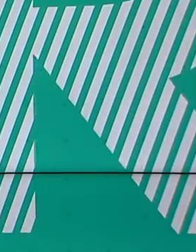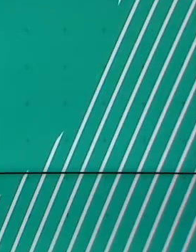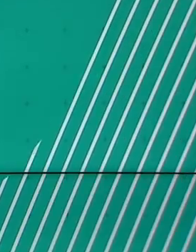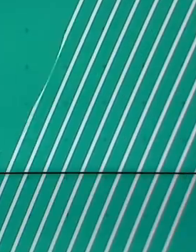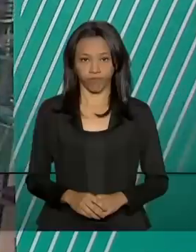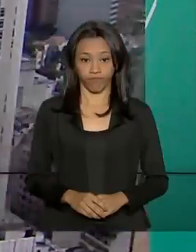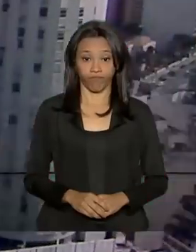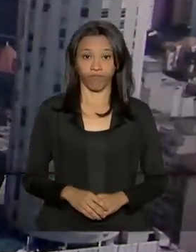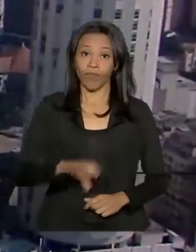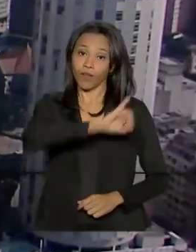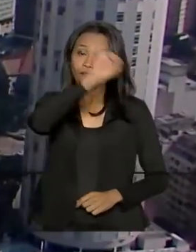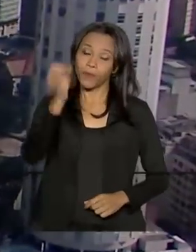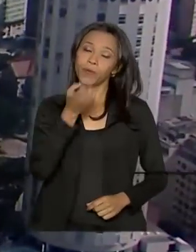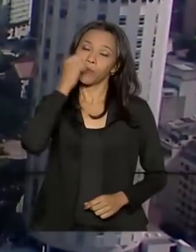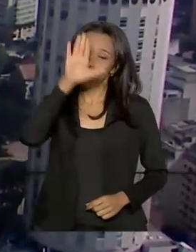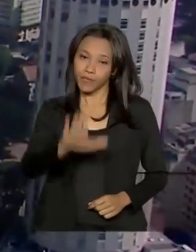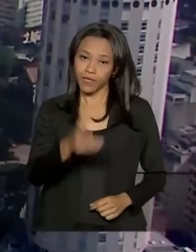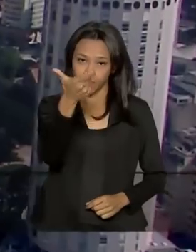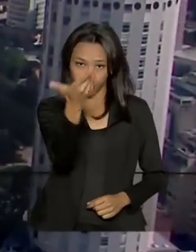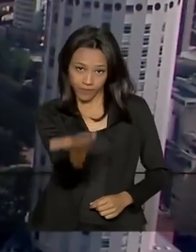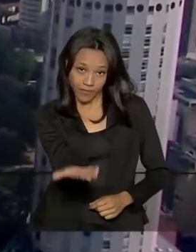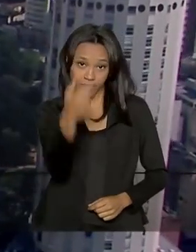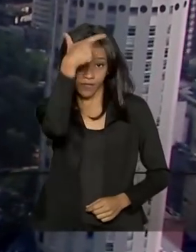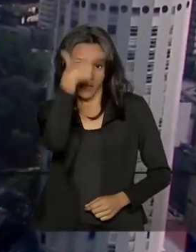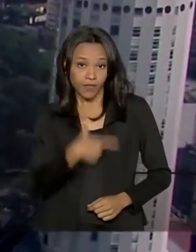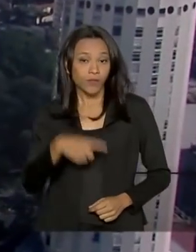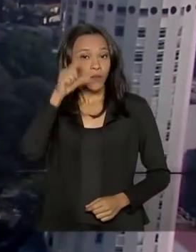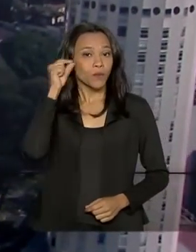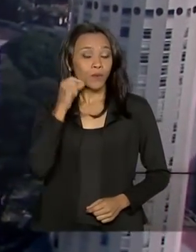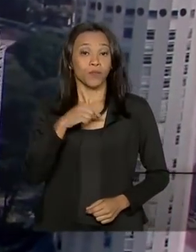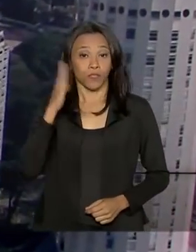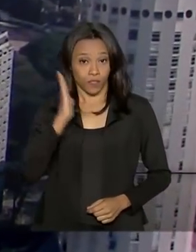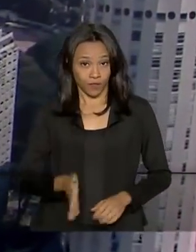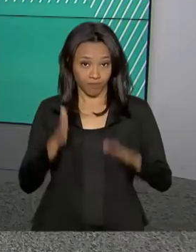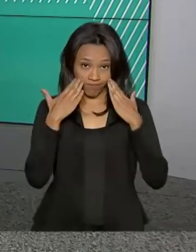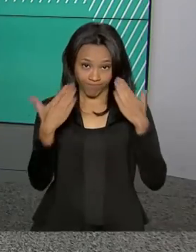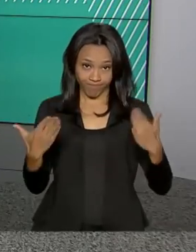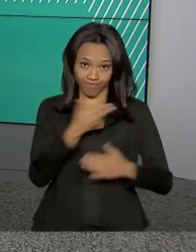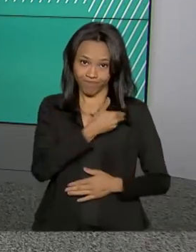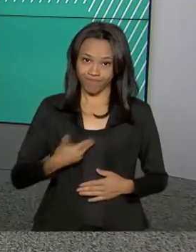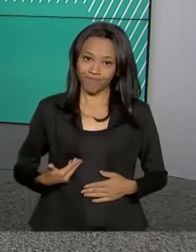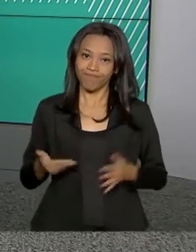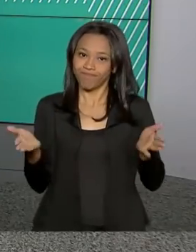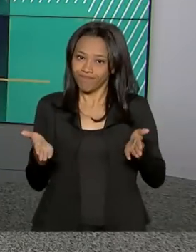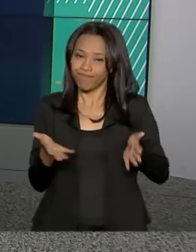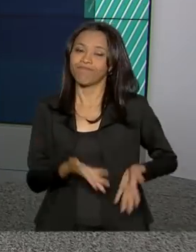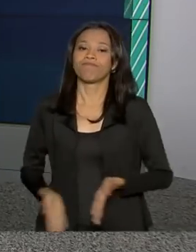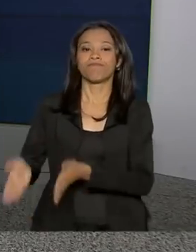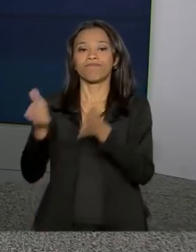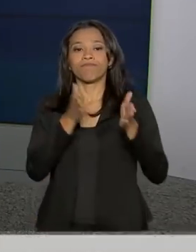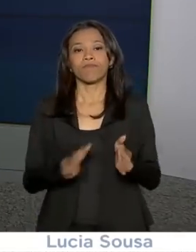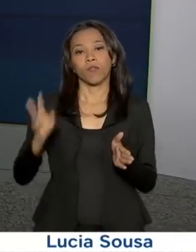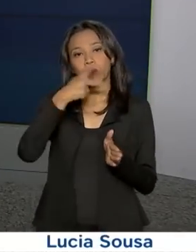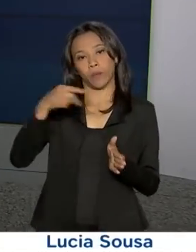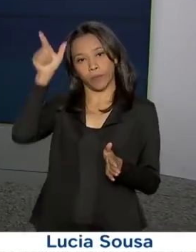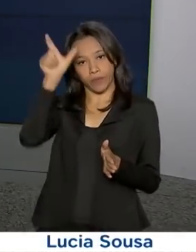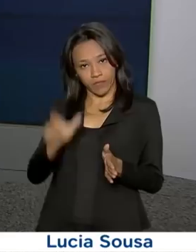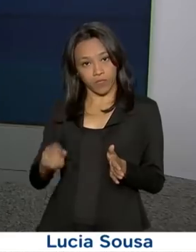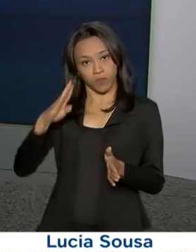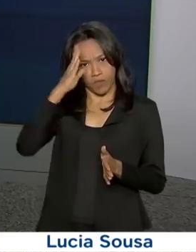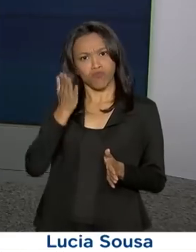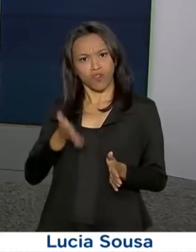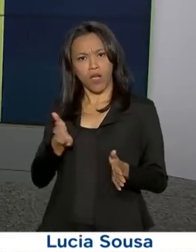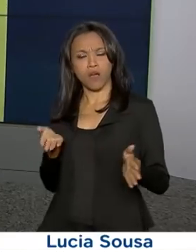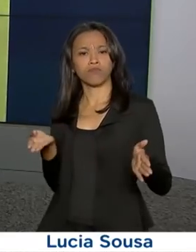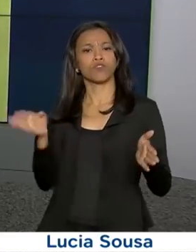Olá, boa tarde pra você. Eu sou Roberto Camargo e está no ar o governo agora. O presidente Jair Bolsonaro já chegou à